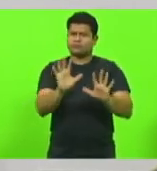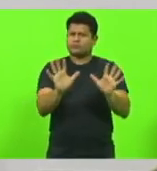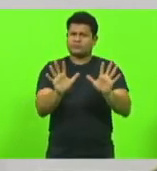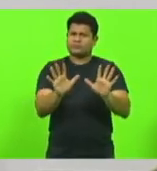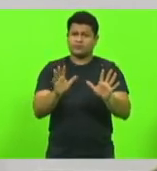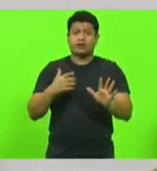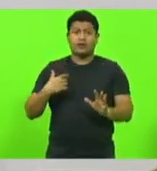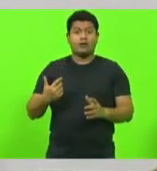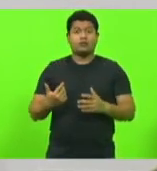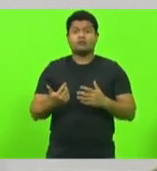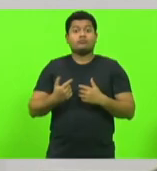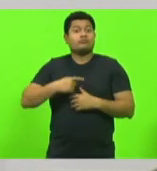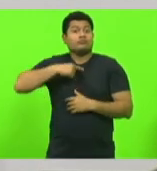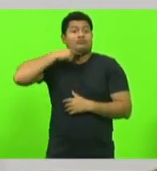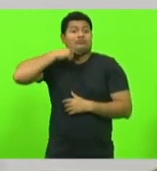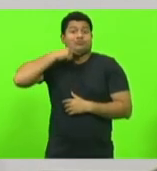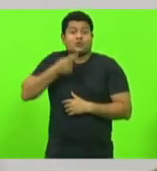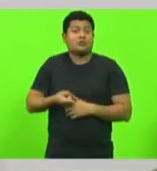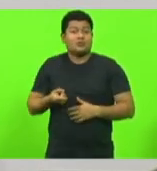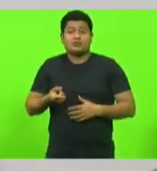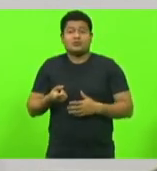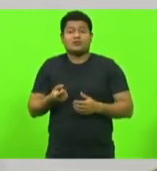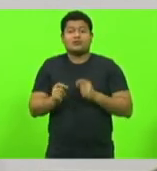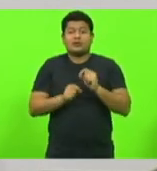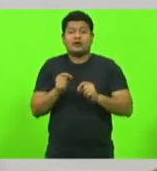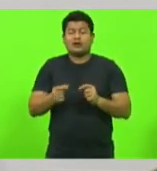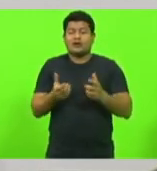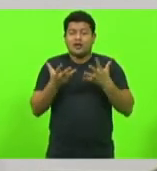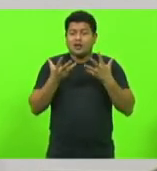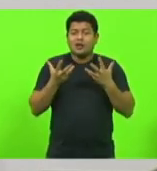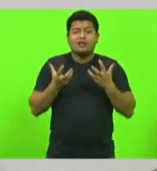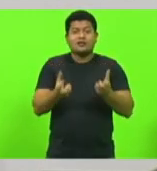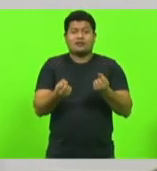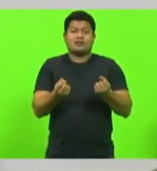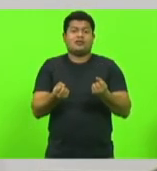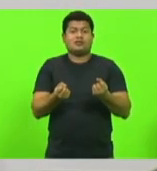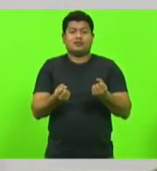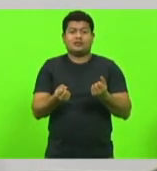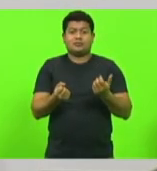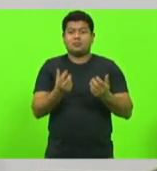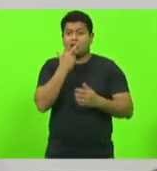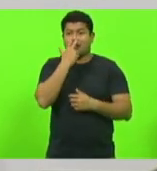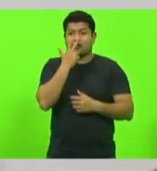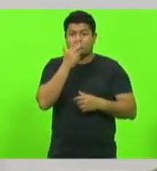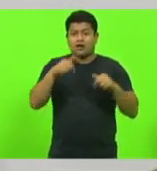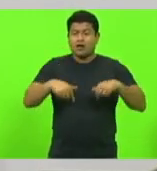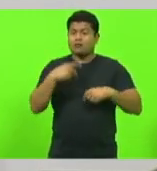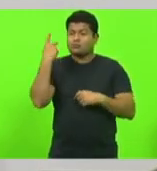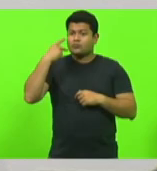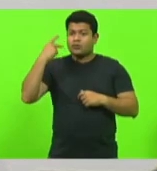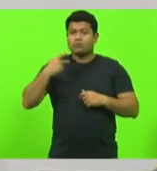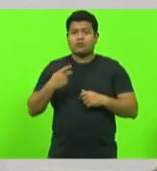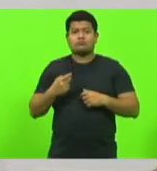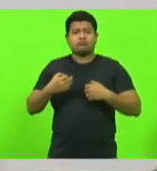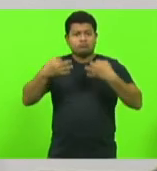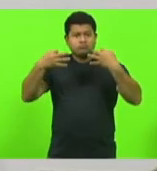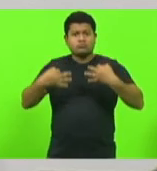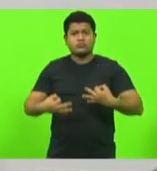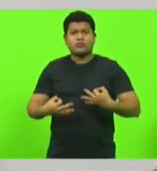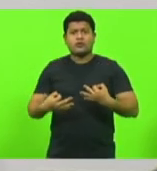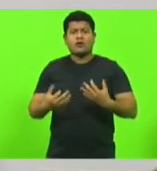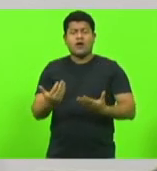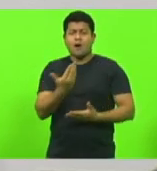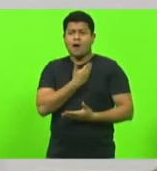eu não consigo me conformar com um parlamento que é para ser tão nobre por meio de um colega nosso,